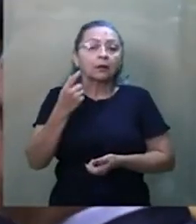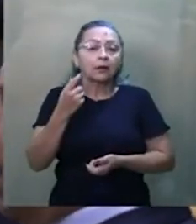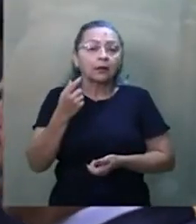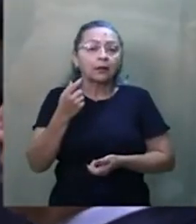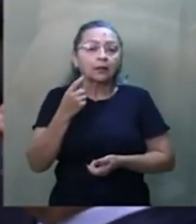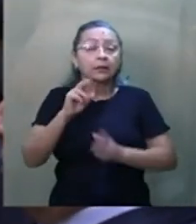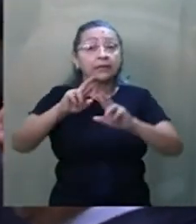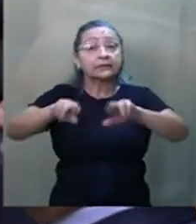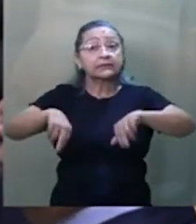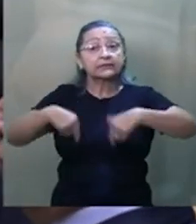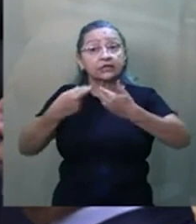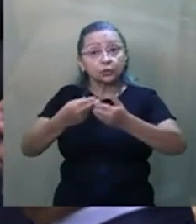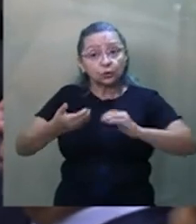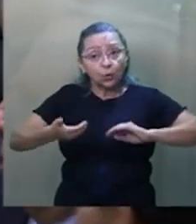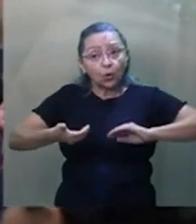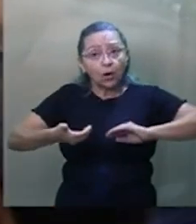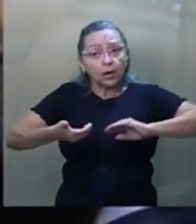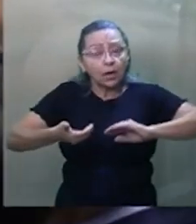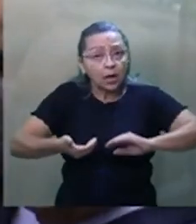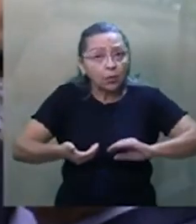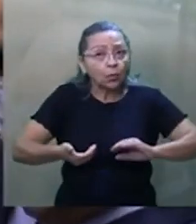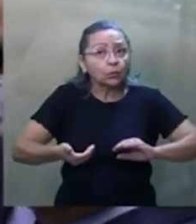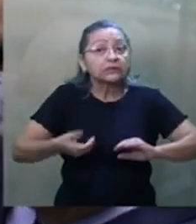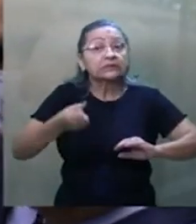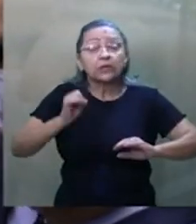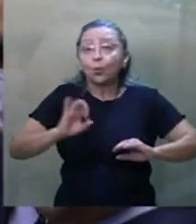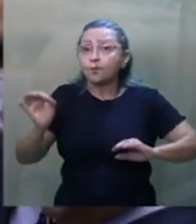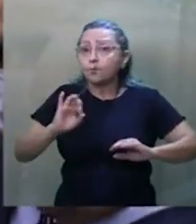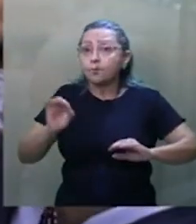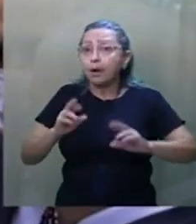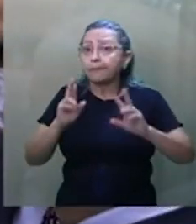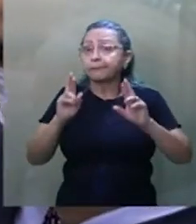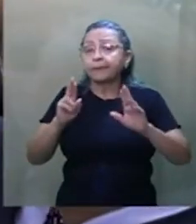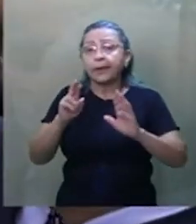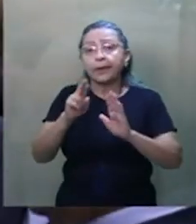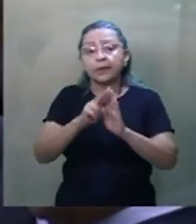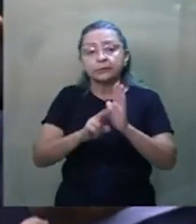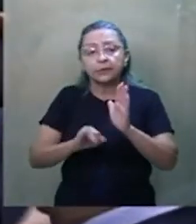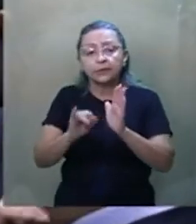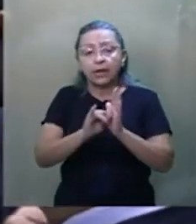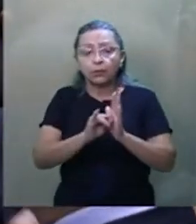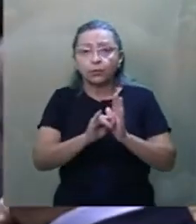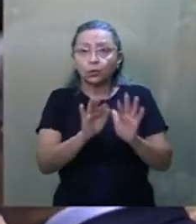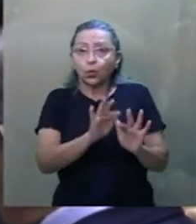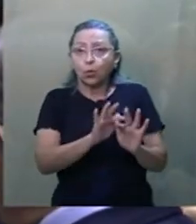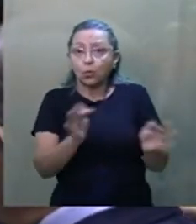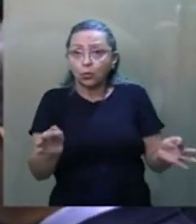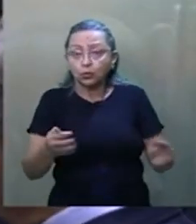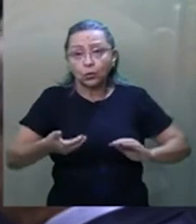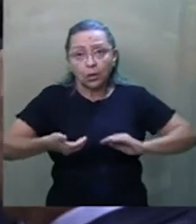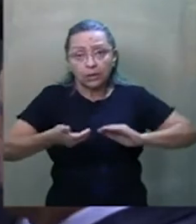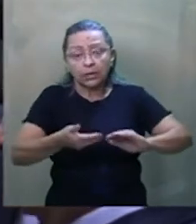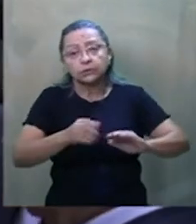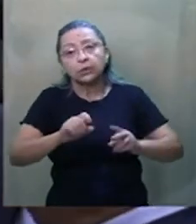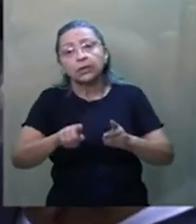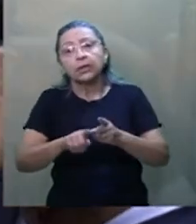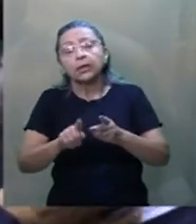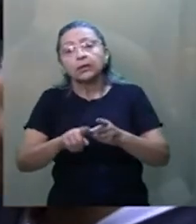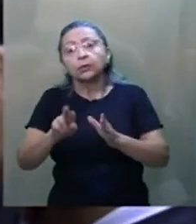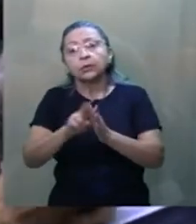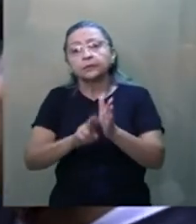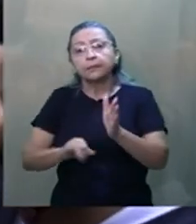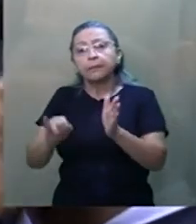nas sessões do Congresso Nacional, quando não há previsão regimental no Regimento Comum do Congresso Nacional e no Regimento